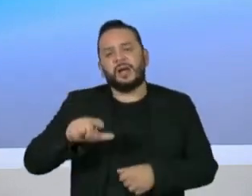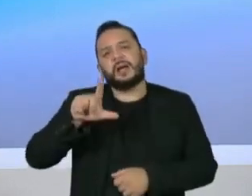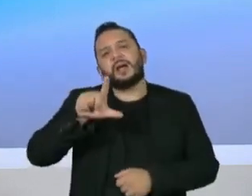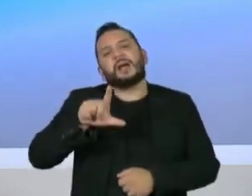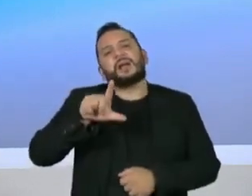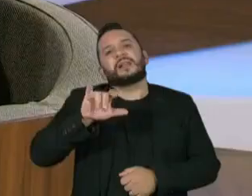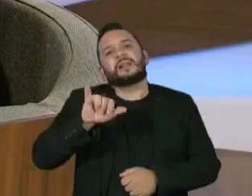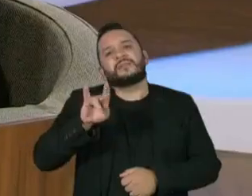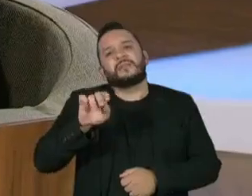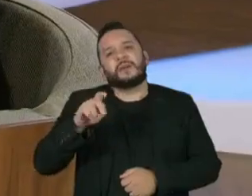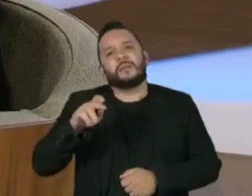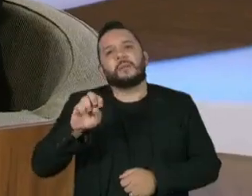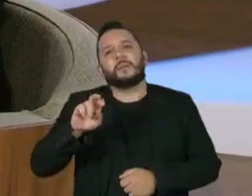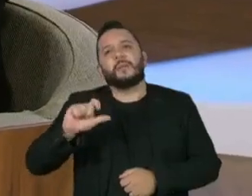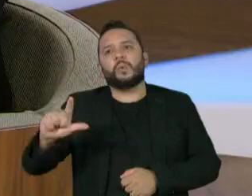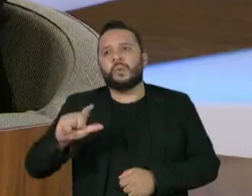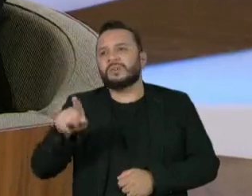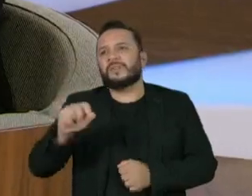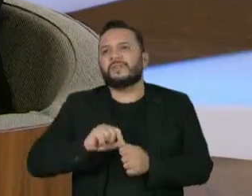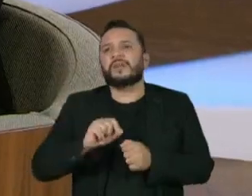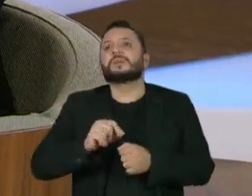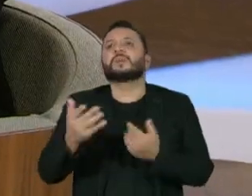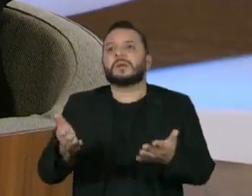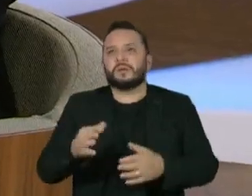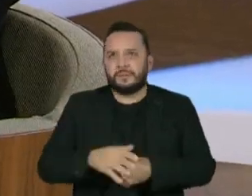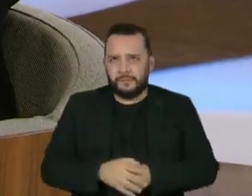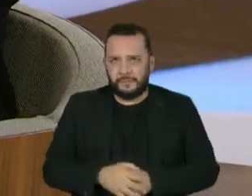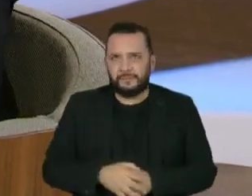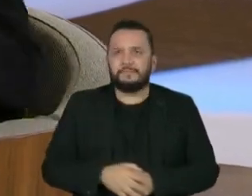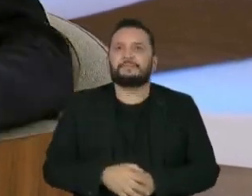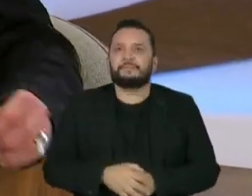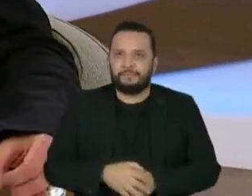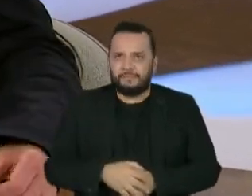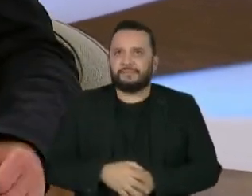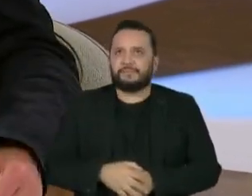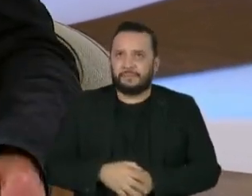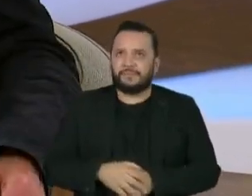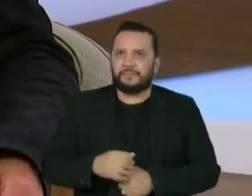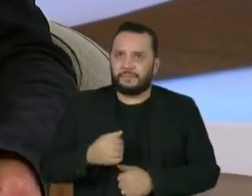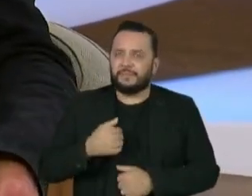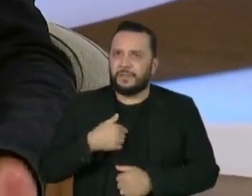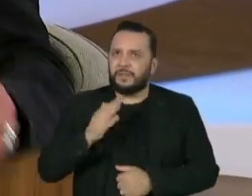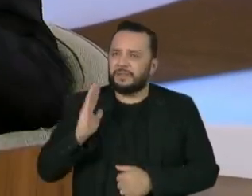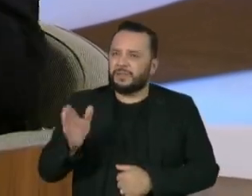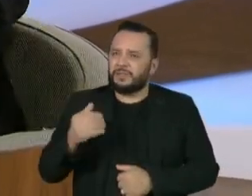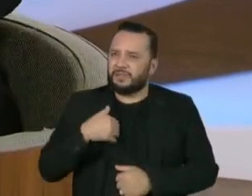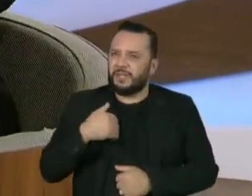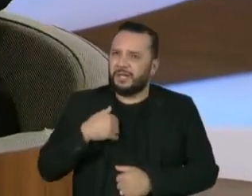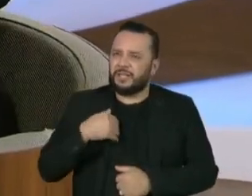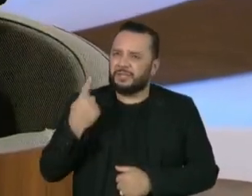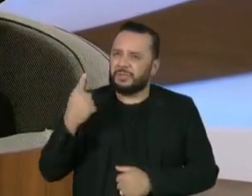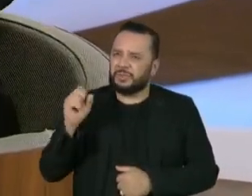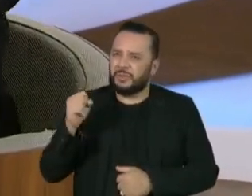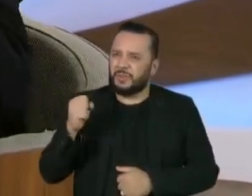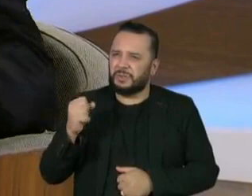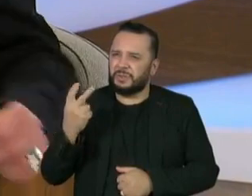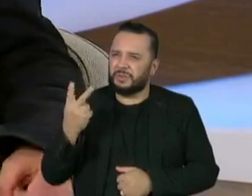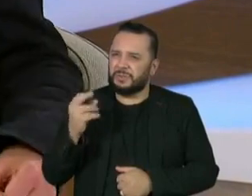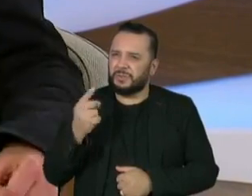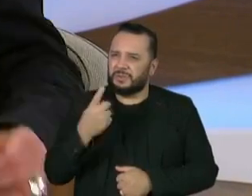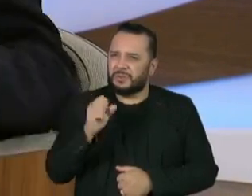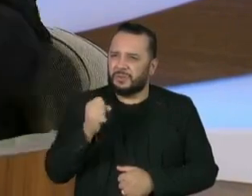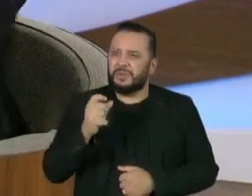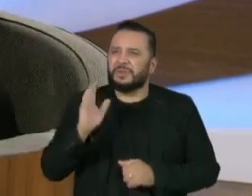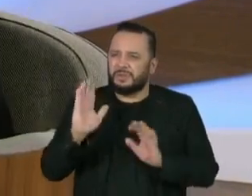o que você fez? Já foi em 18, fui naquele amistoso com a